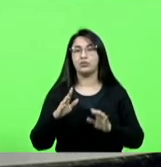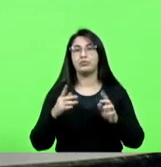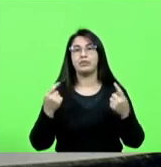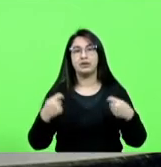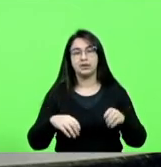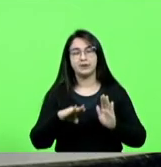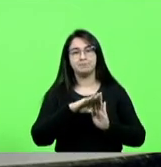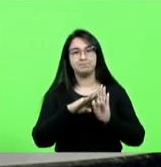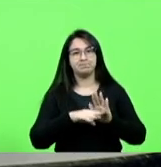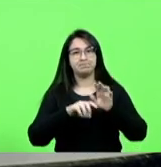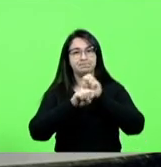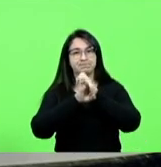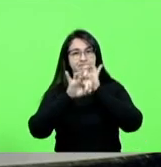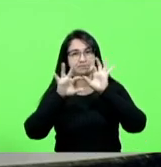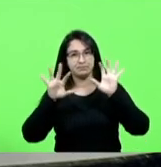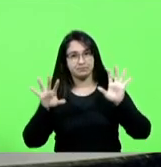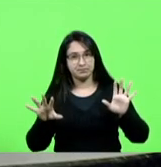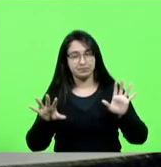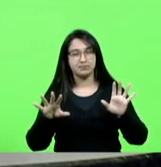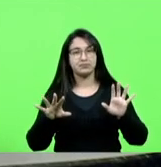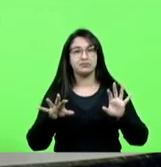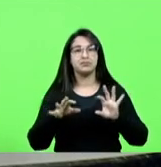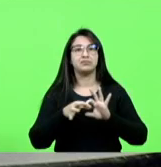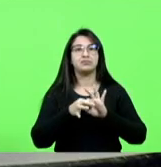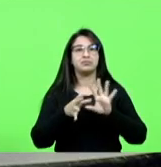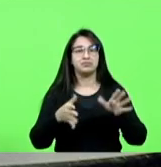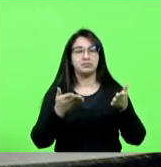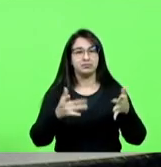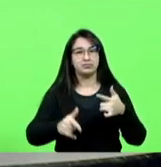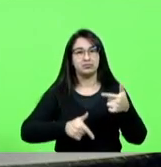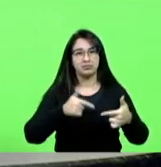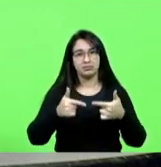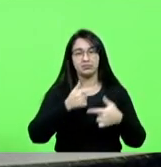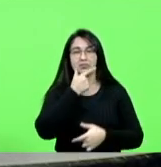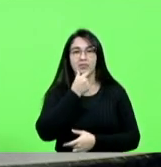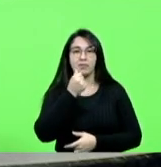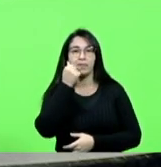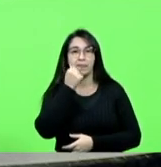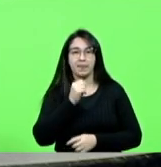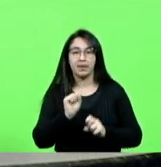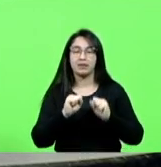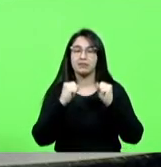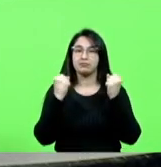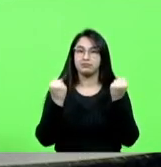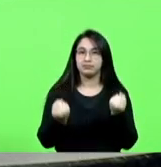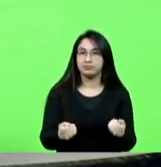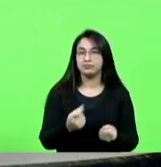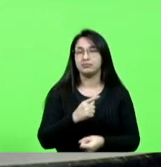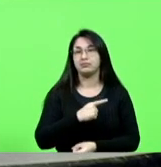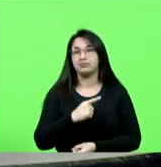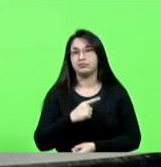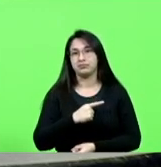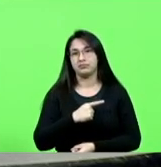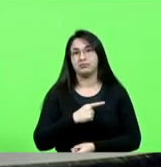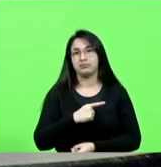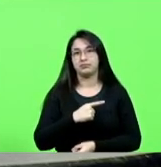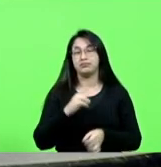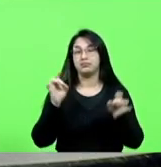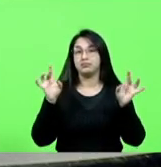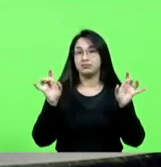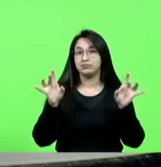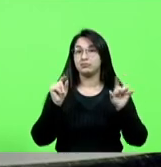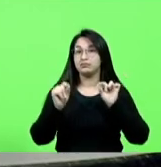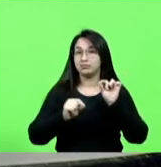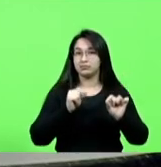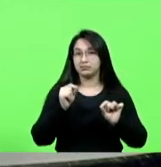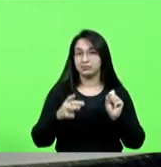e que premiem também o trabalho desses homens e mulheres que têm feito esse esforço sobrenatural de manter especialmente o serviço